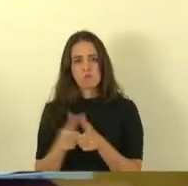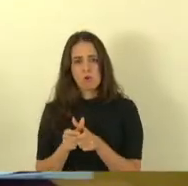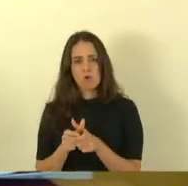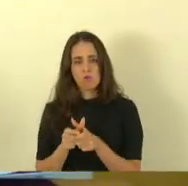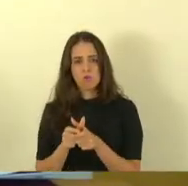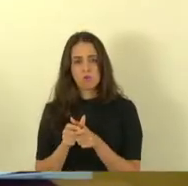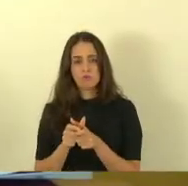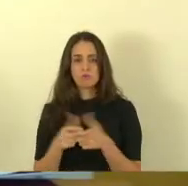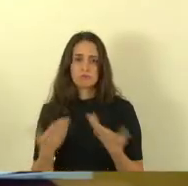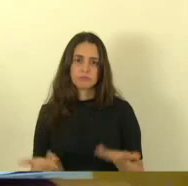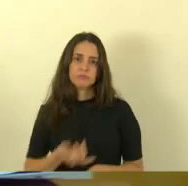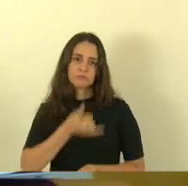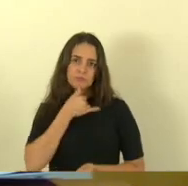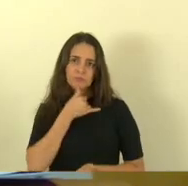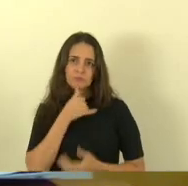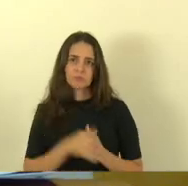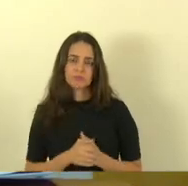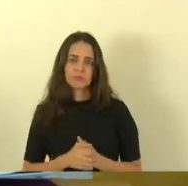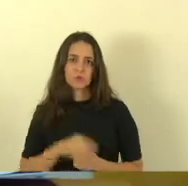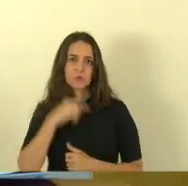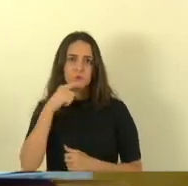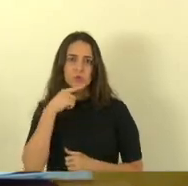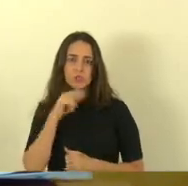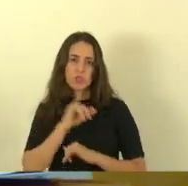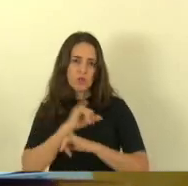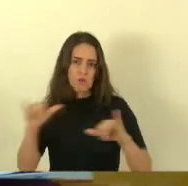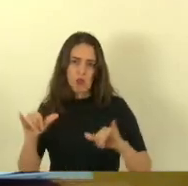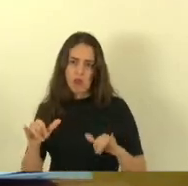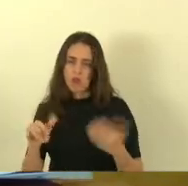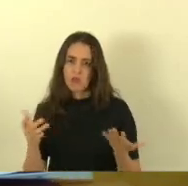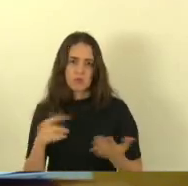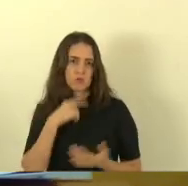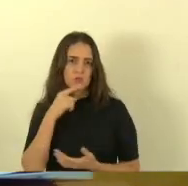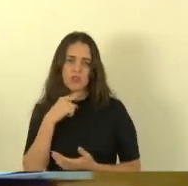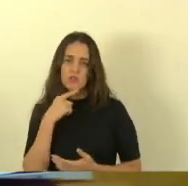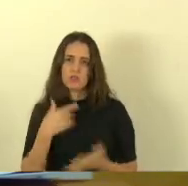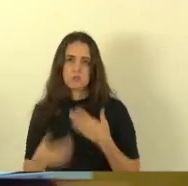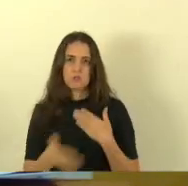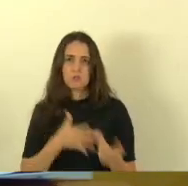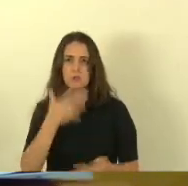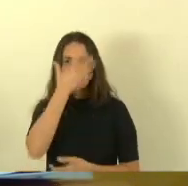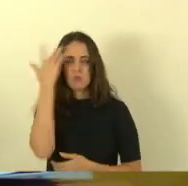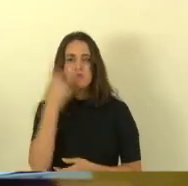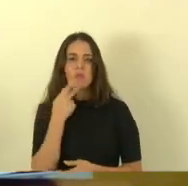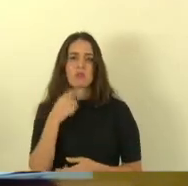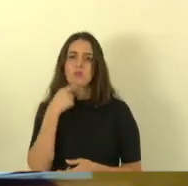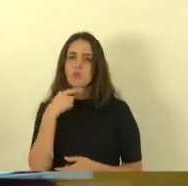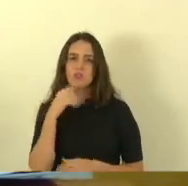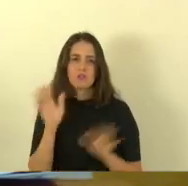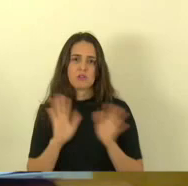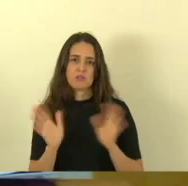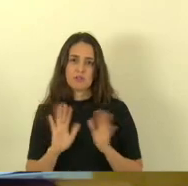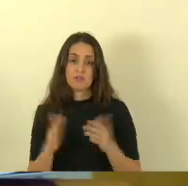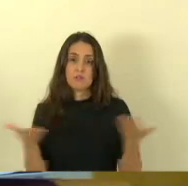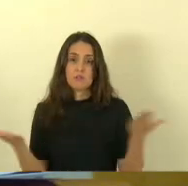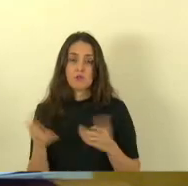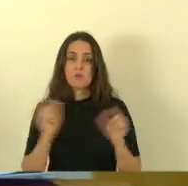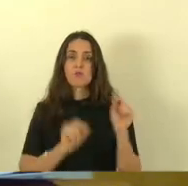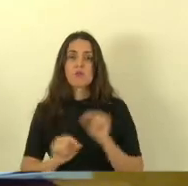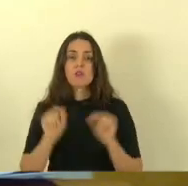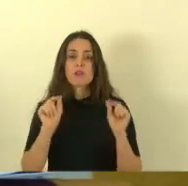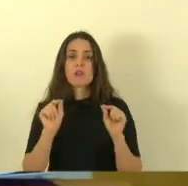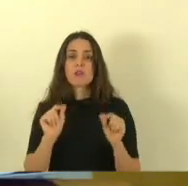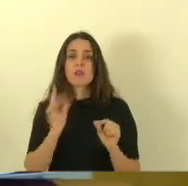então não adianta eu dizer pra você aqui você falar o que quiser falar não vamos não vamos agora salvar